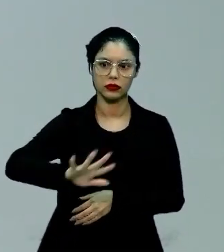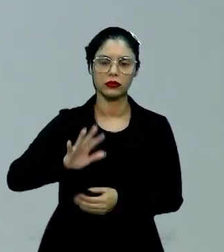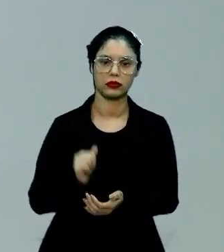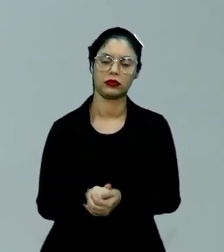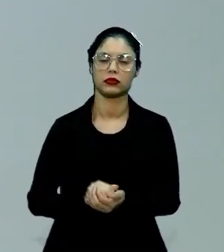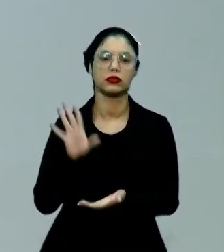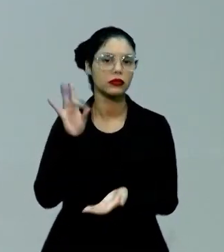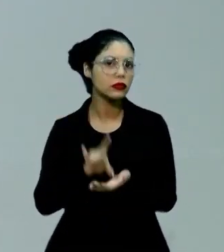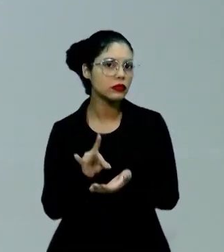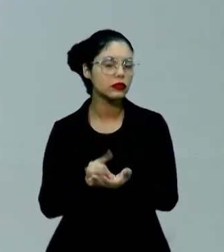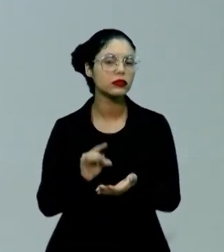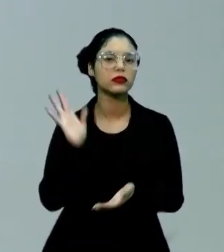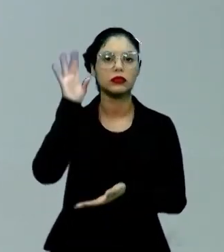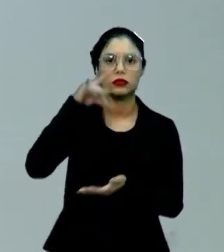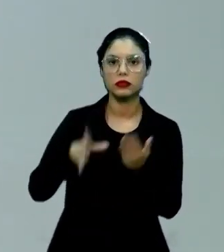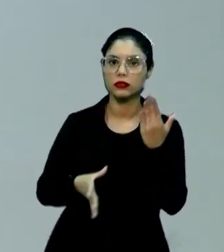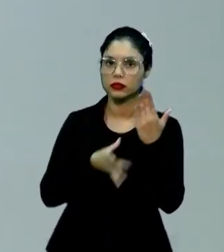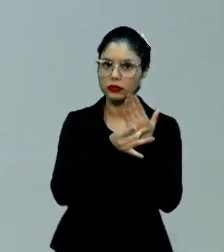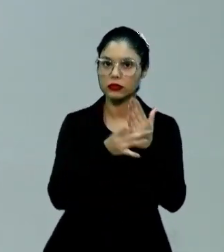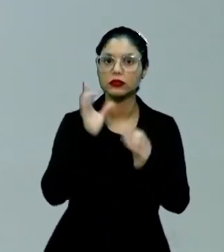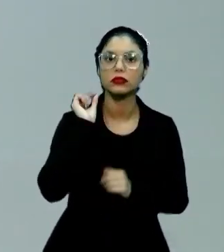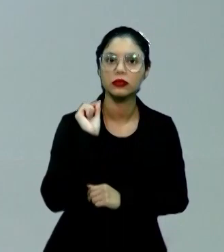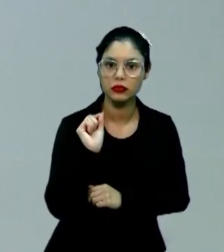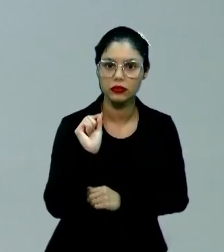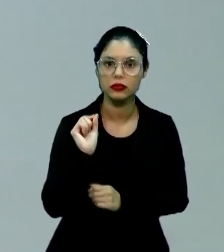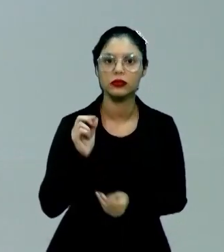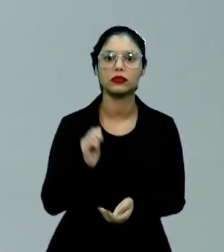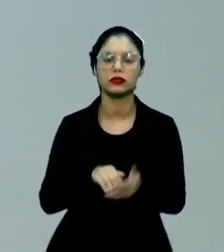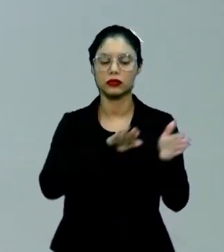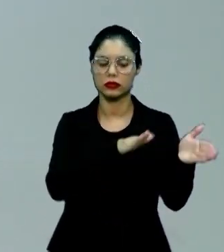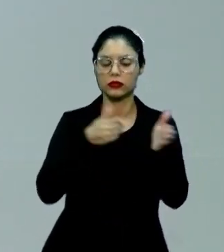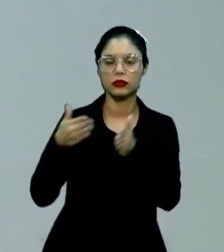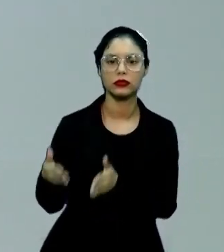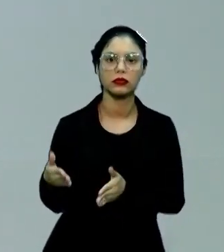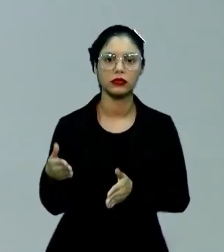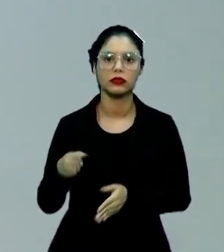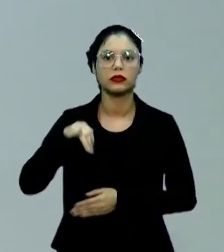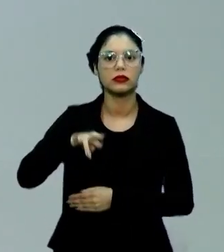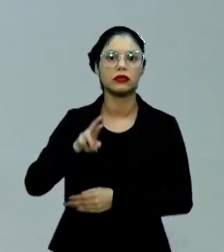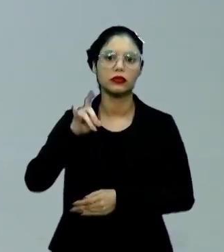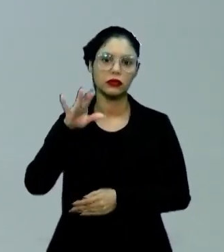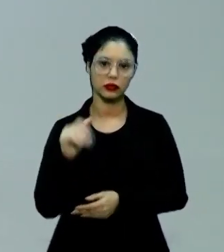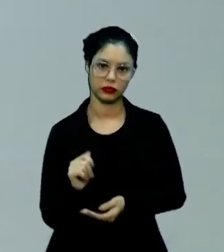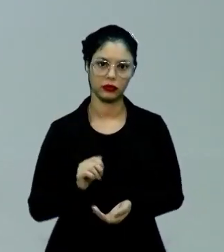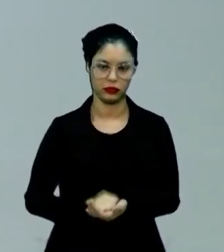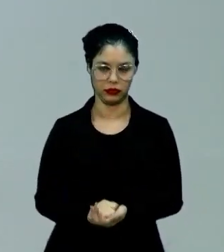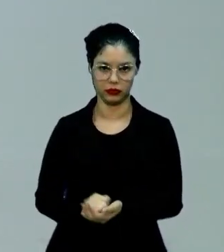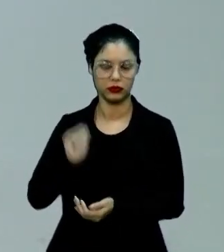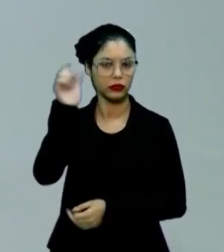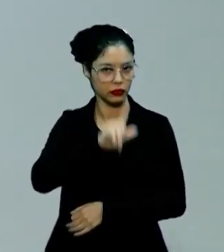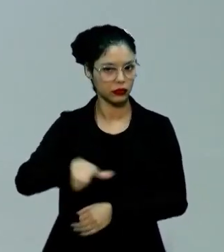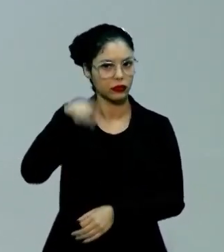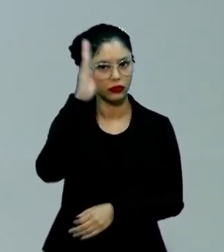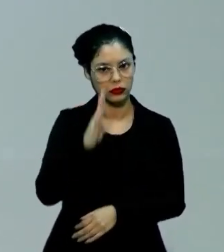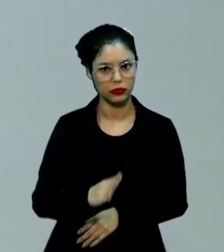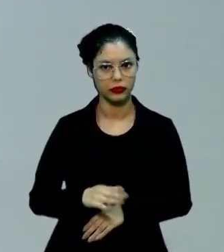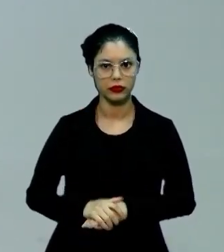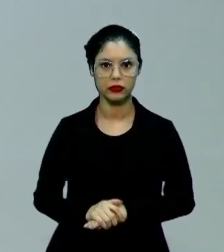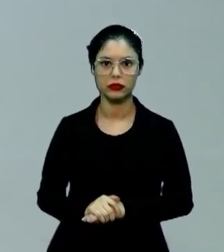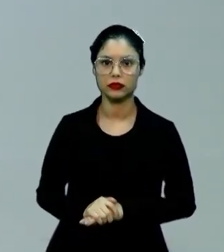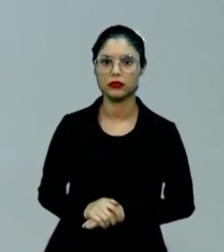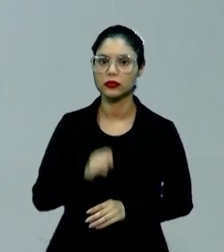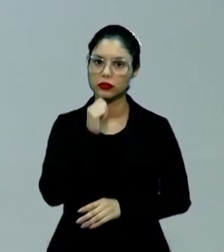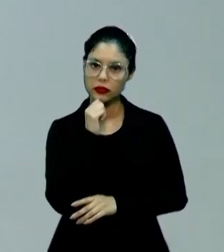realismo, nós poderíamos dizer que é uma fase mais madura da literatura brasileira, tá?